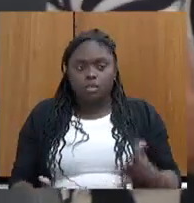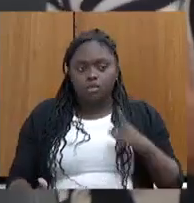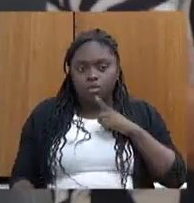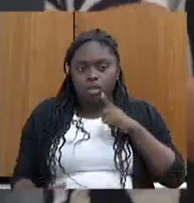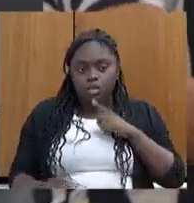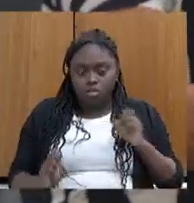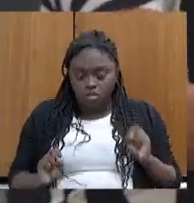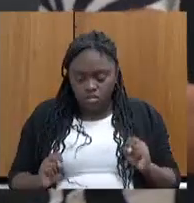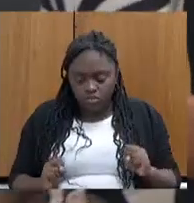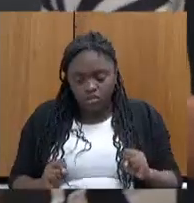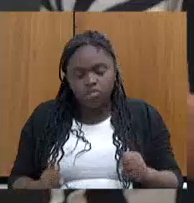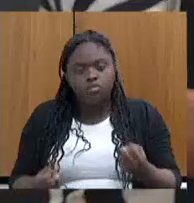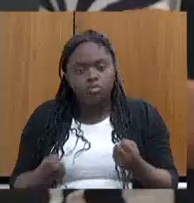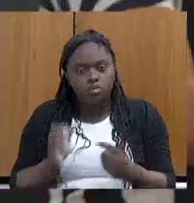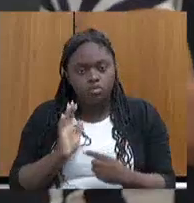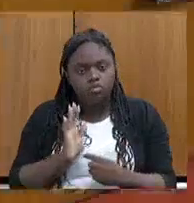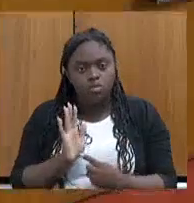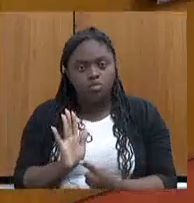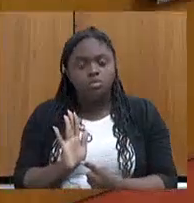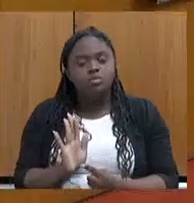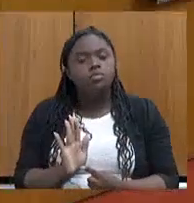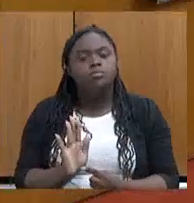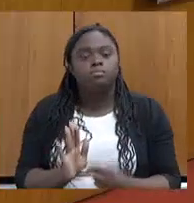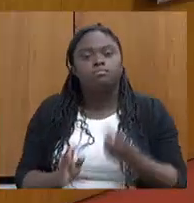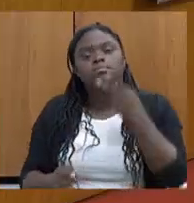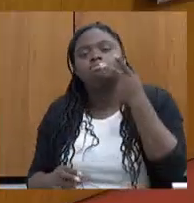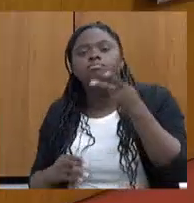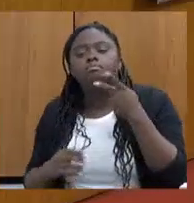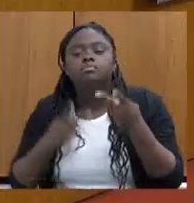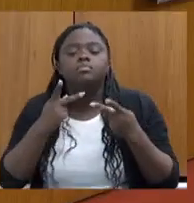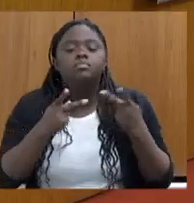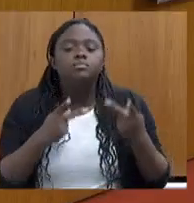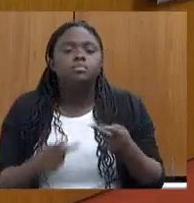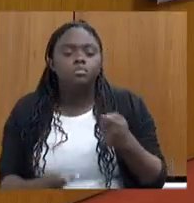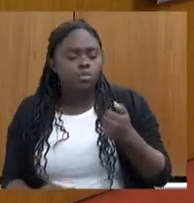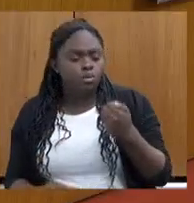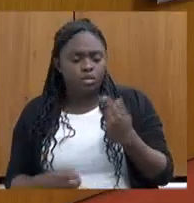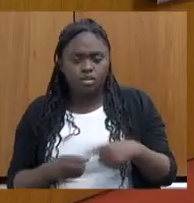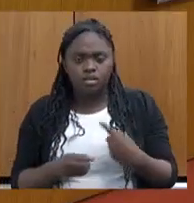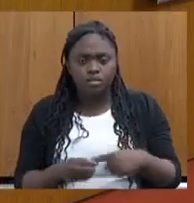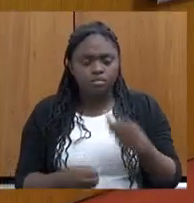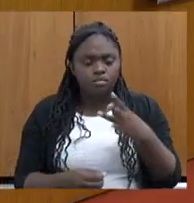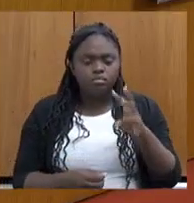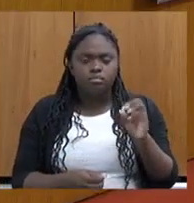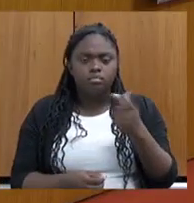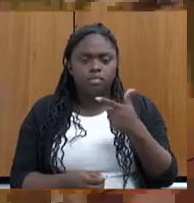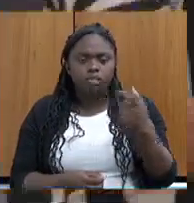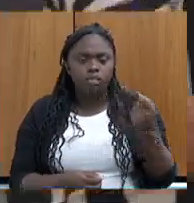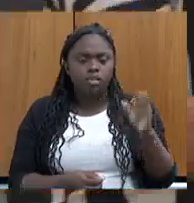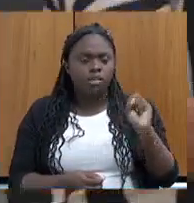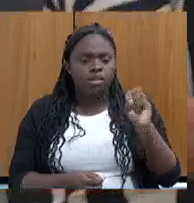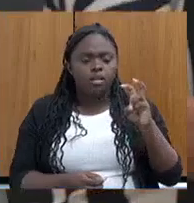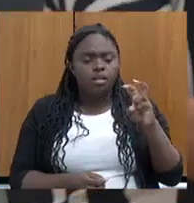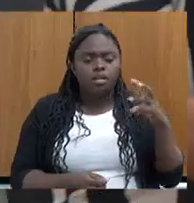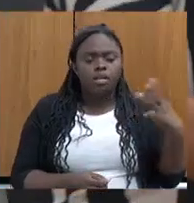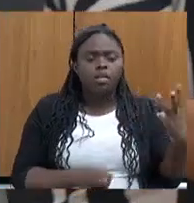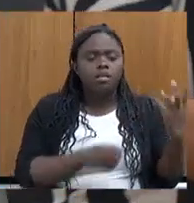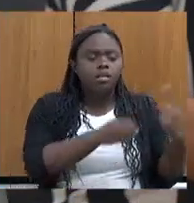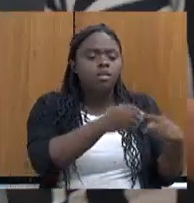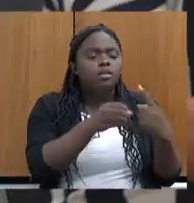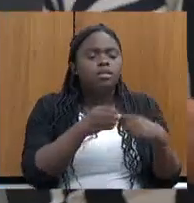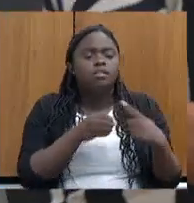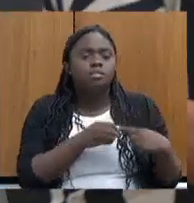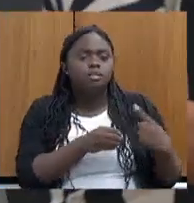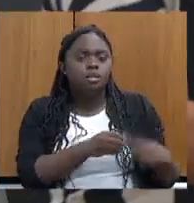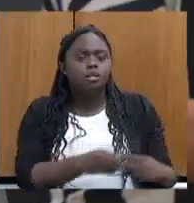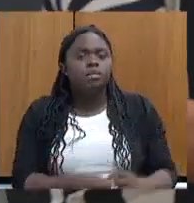reforça aqui a fala dos companheiros, poucas cidades, 30, 20, 853 municípios,